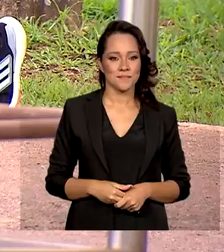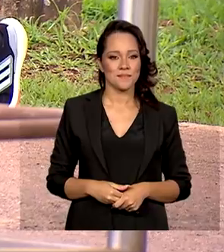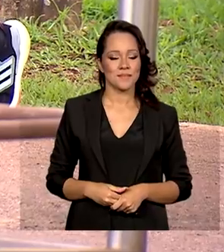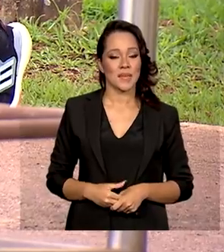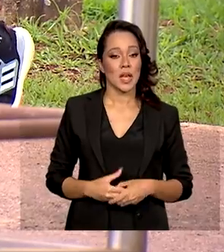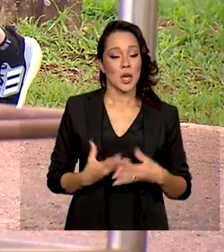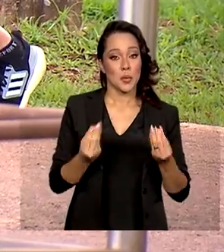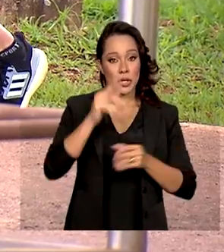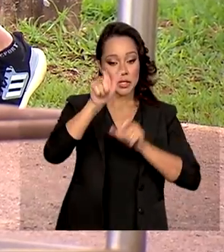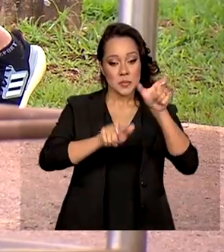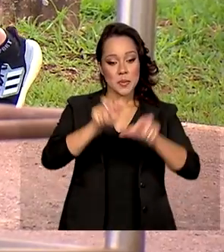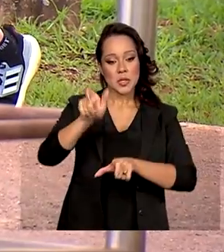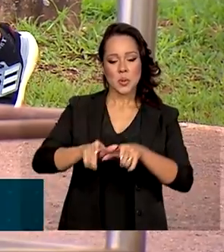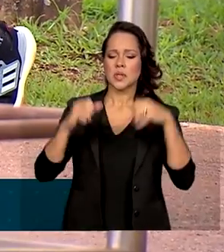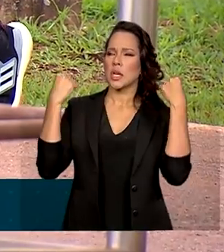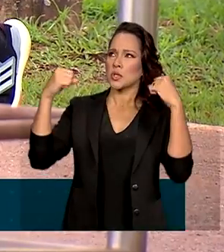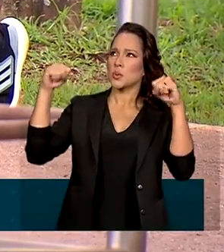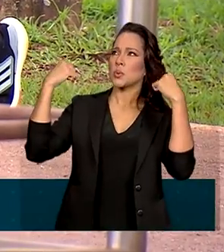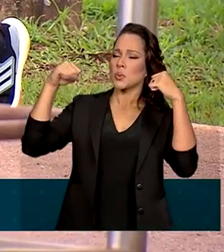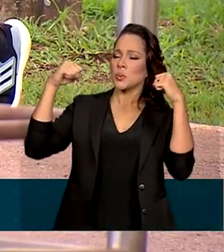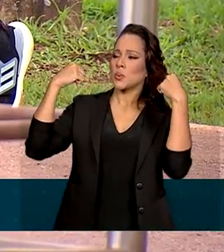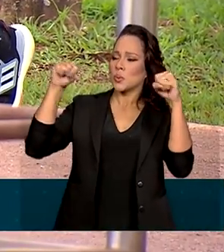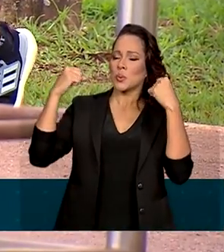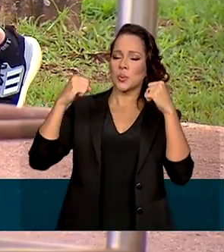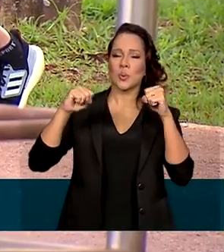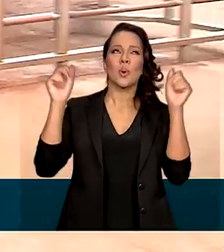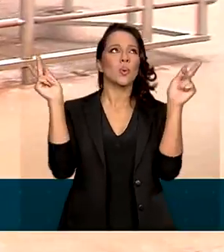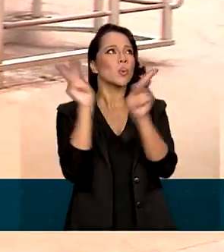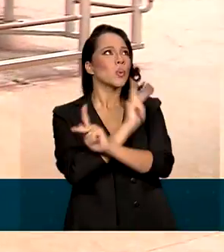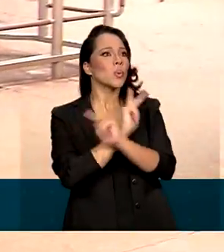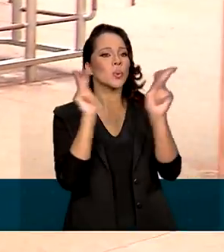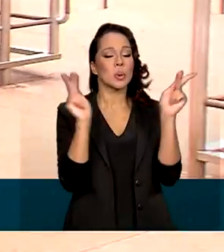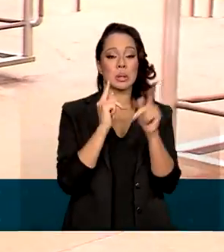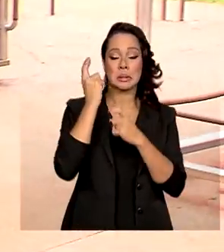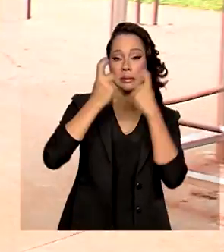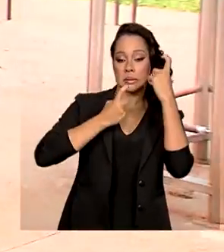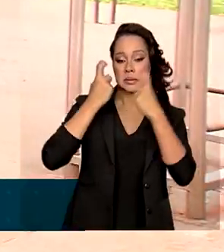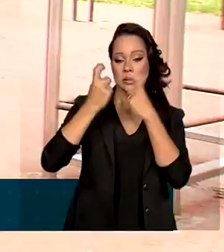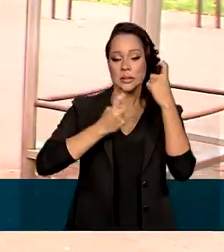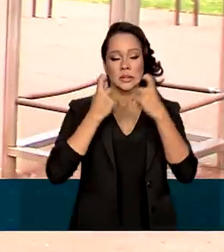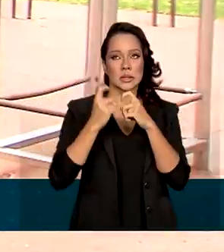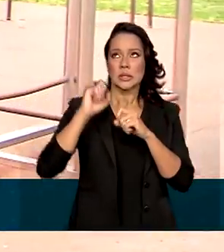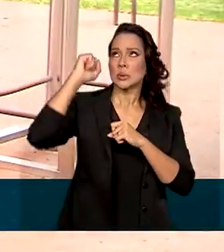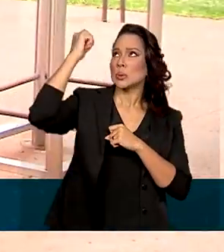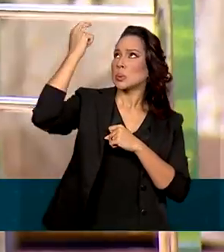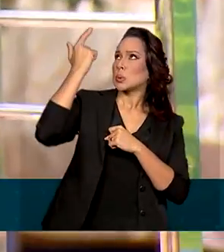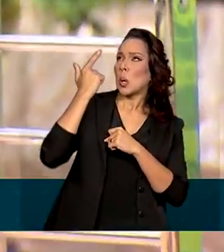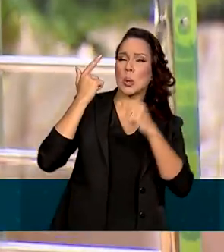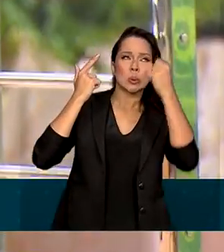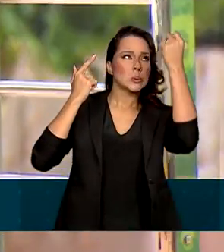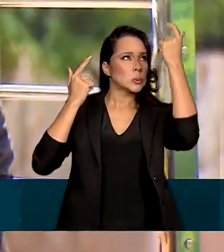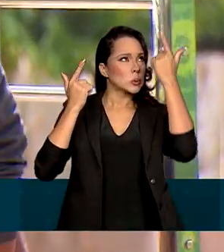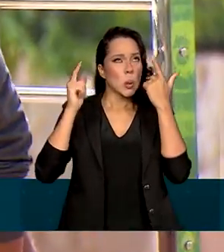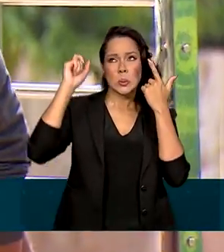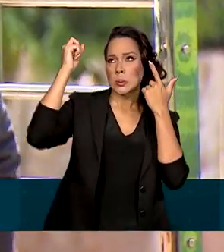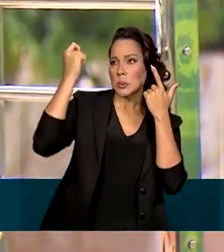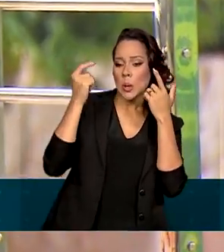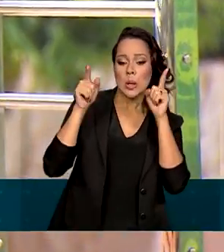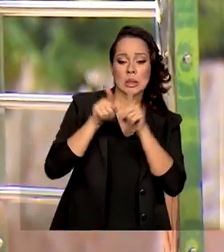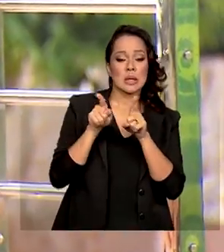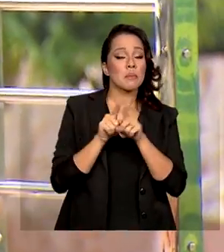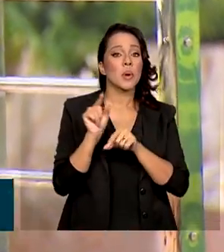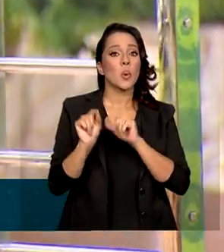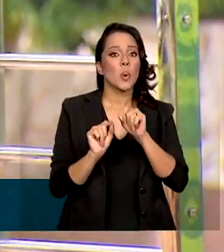Muitas pessoas que praticam atividades físicas ao ar livre se preocupam com excesso de exposição ao sol e com a